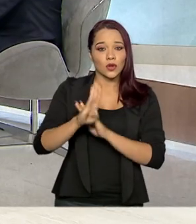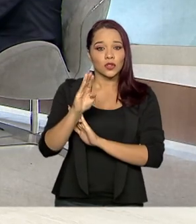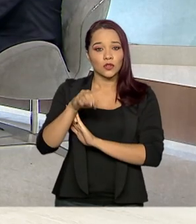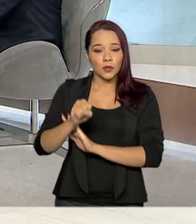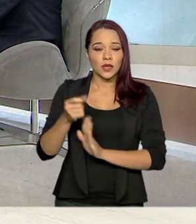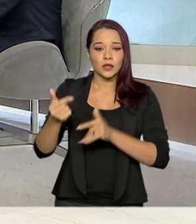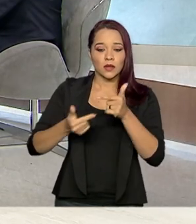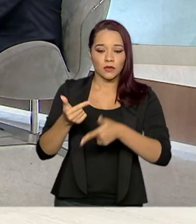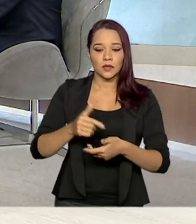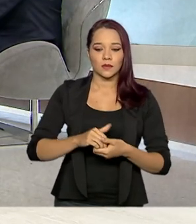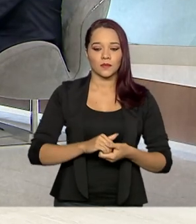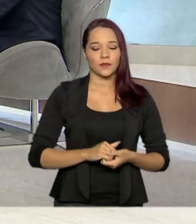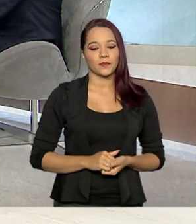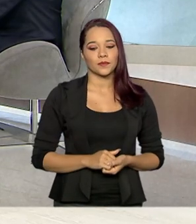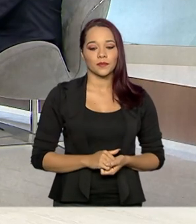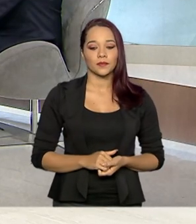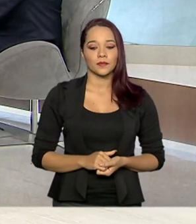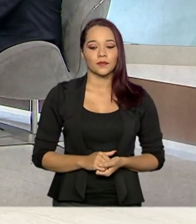Tatiane?